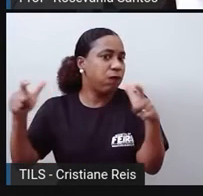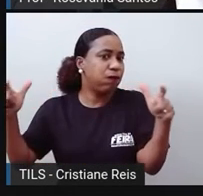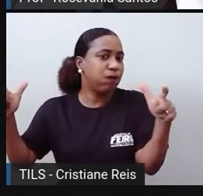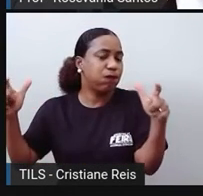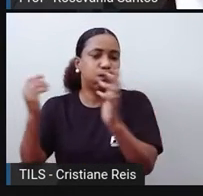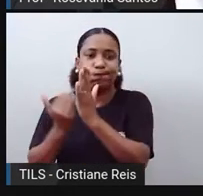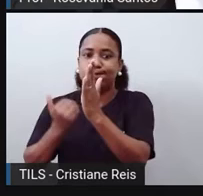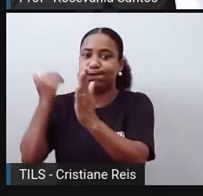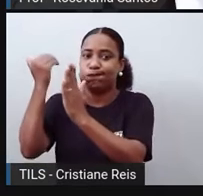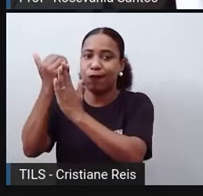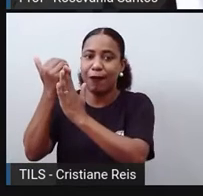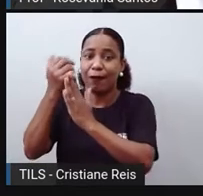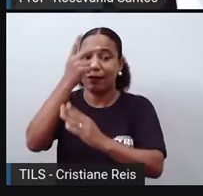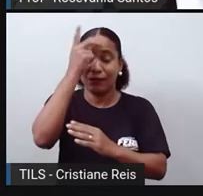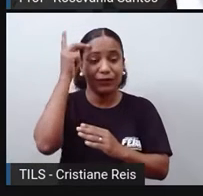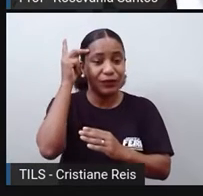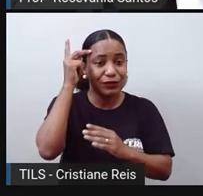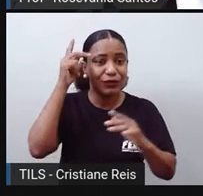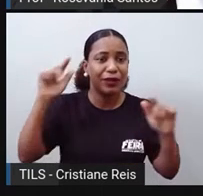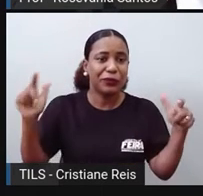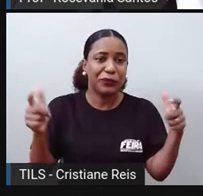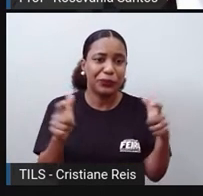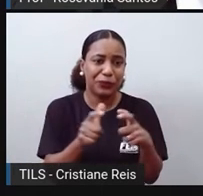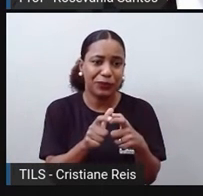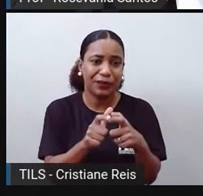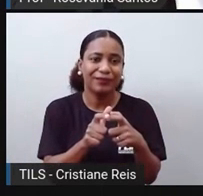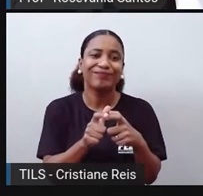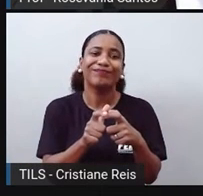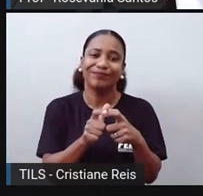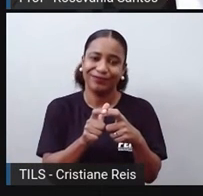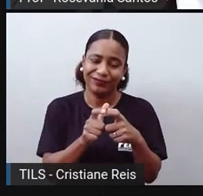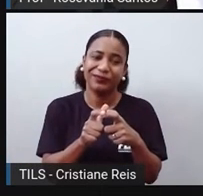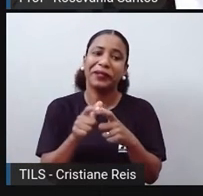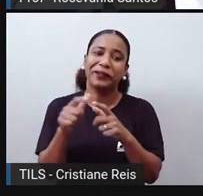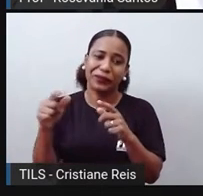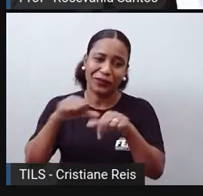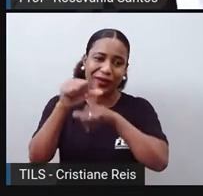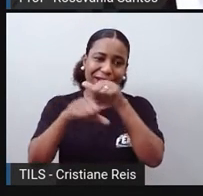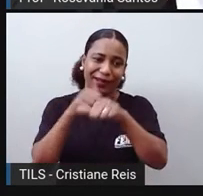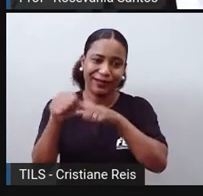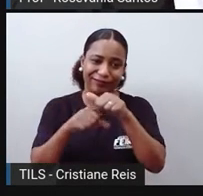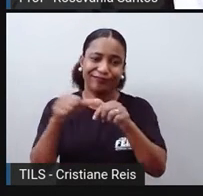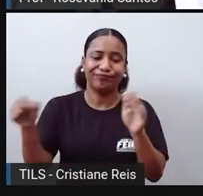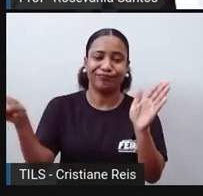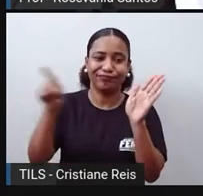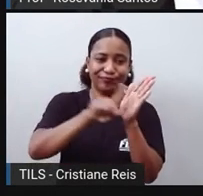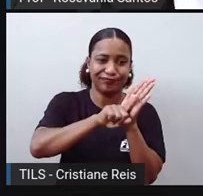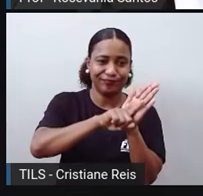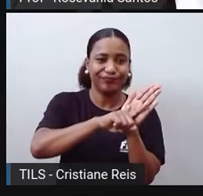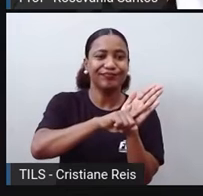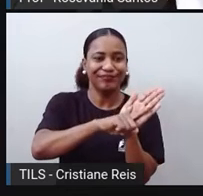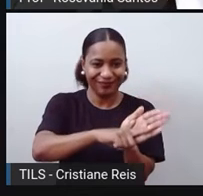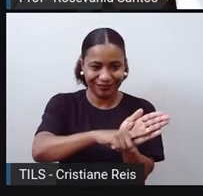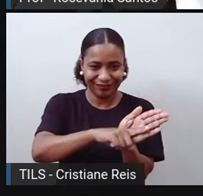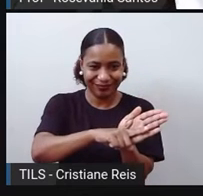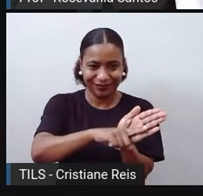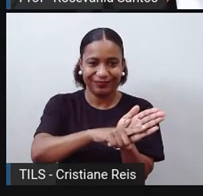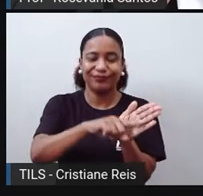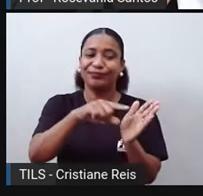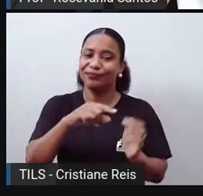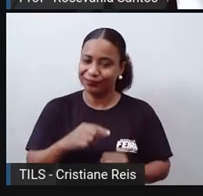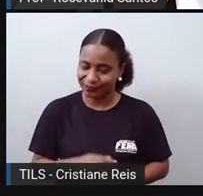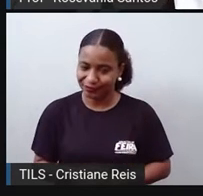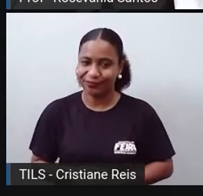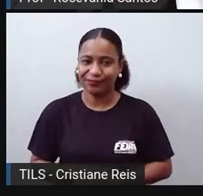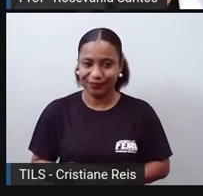pessoas que nasceram, aí essa setinha vai ficar o contrário e não vai ser mais aqui. Vai ser um menos. Eu vou ter o crescimento vegetativo